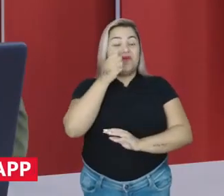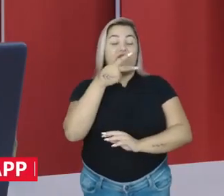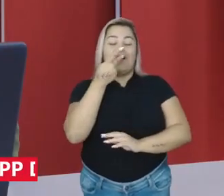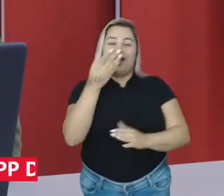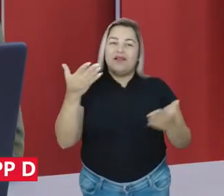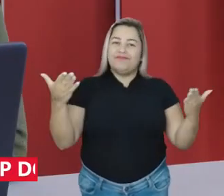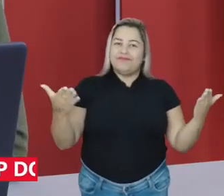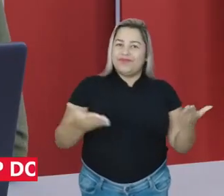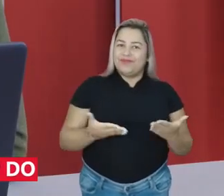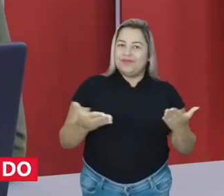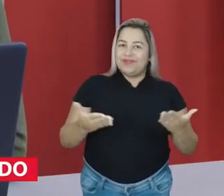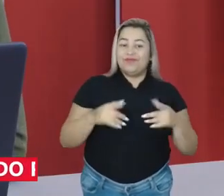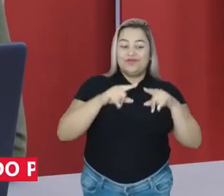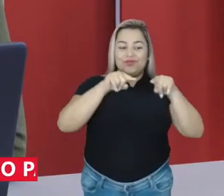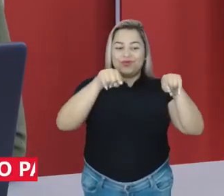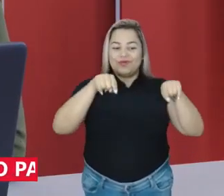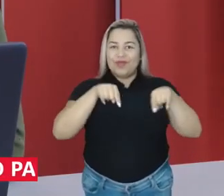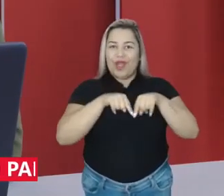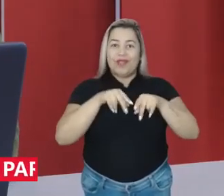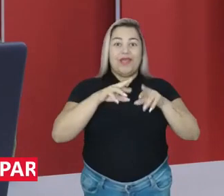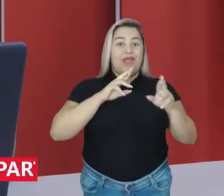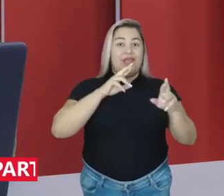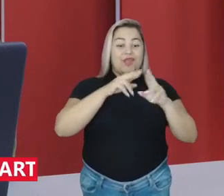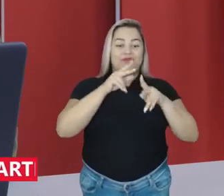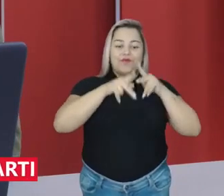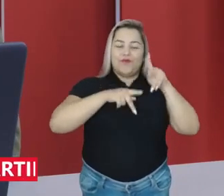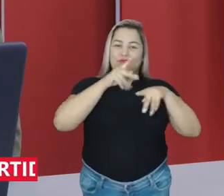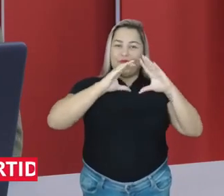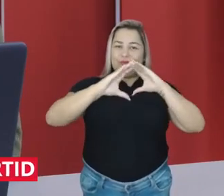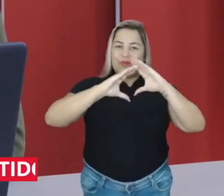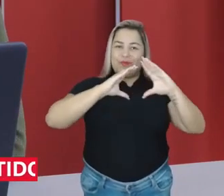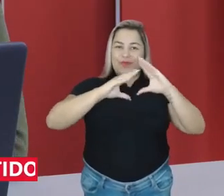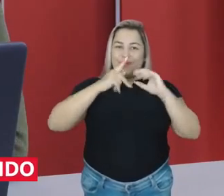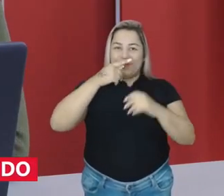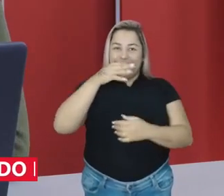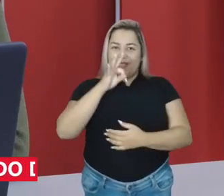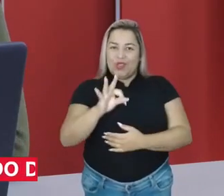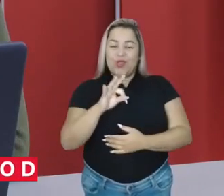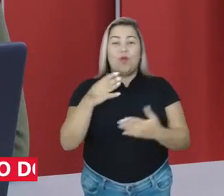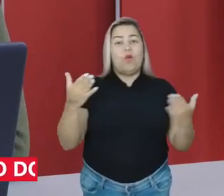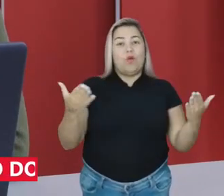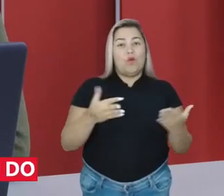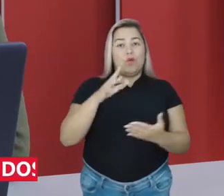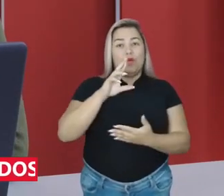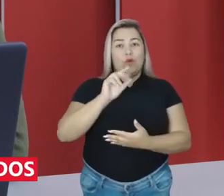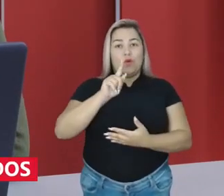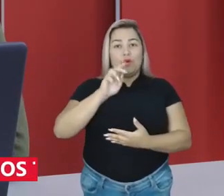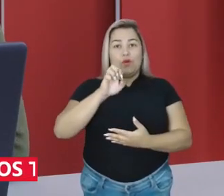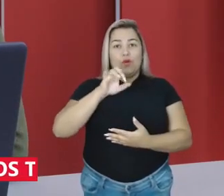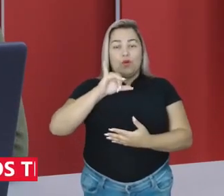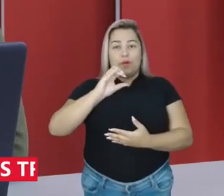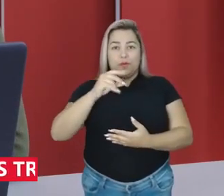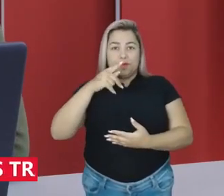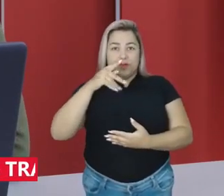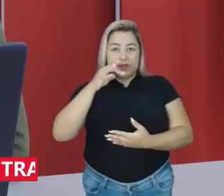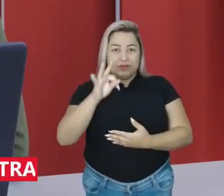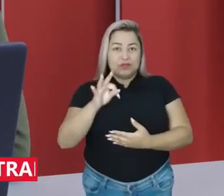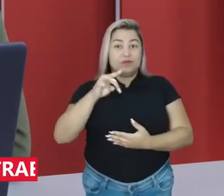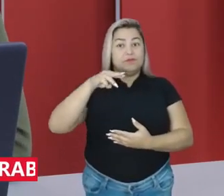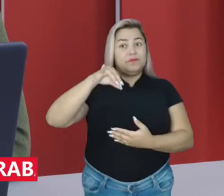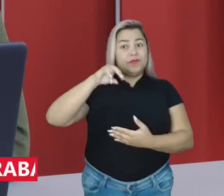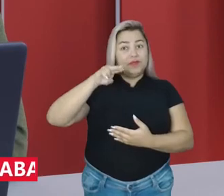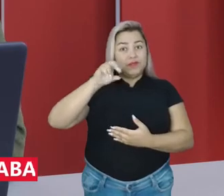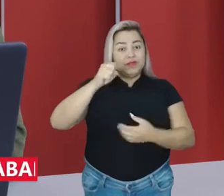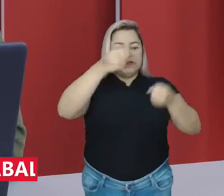falo com você ao vivo do estúdio da Rede Povo de Comunicação do PT. Hoje o Rogério Correia, deputado federal pelo PT de Minas Gerais,